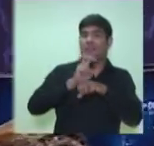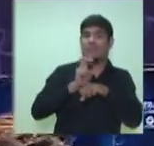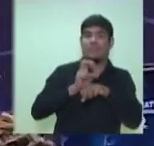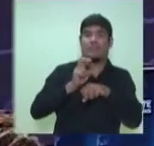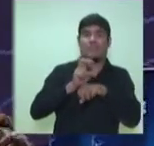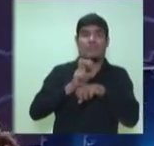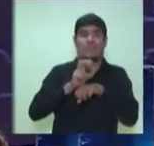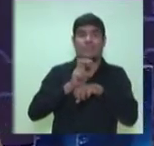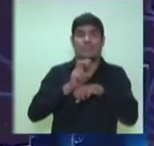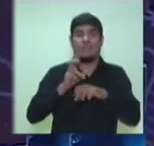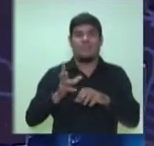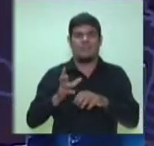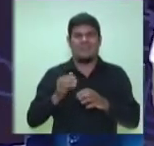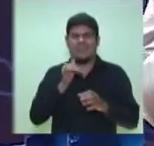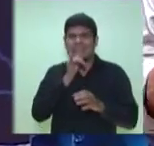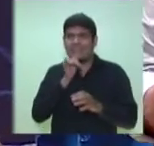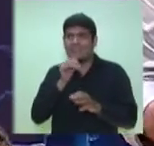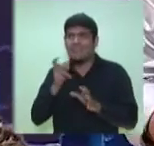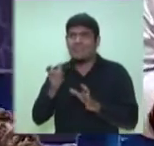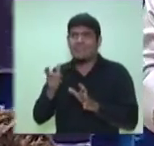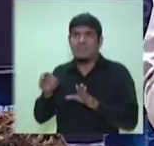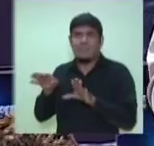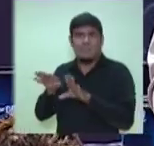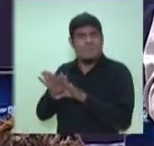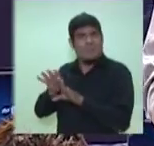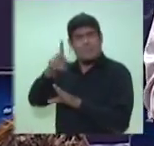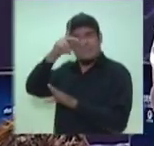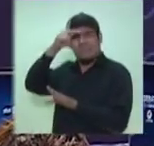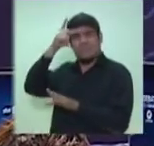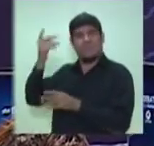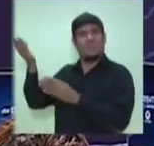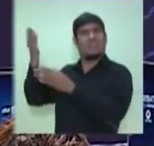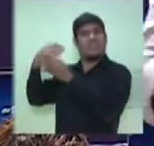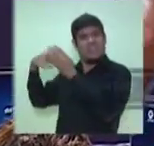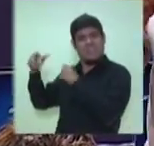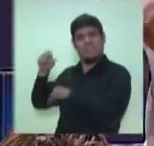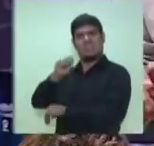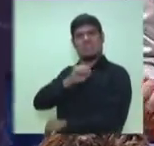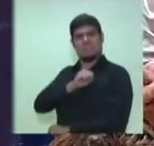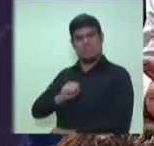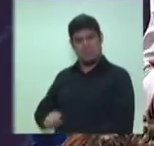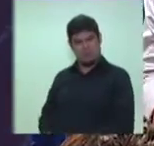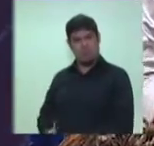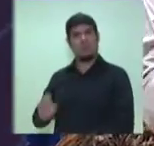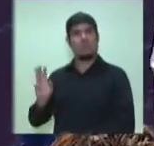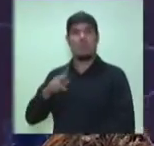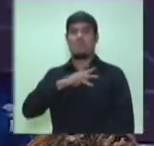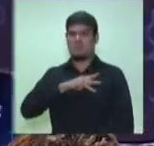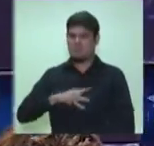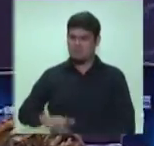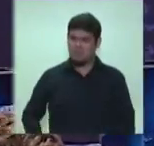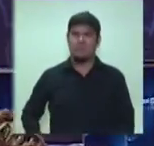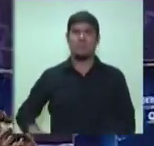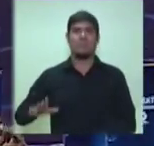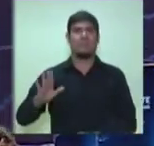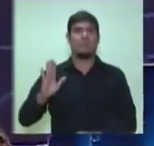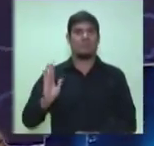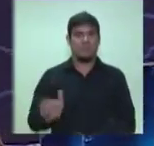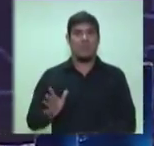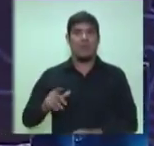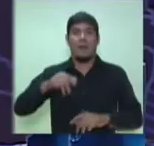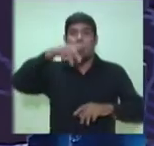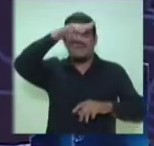quem tenha tido mandatos exitosos de deputado federal, de senador, ou que tenha sido ministro de Estado. Manaus é uma das cidades mais